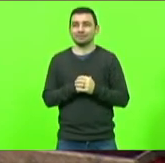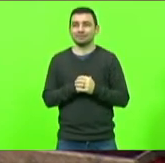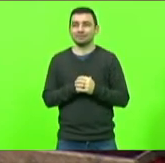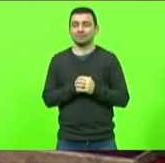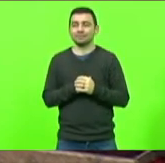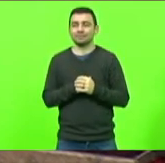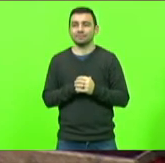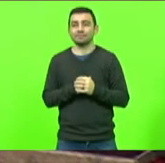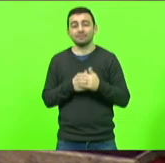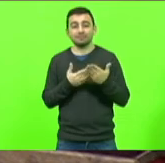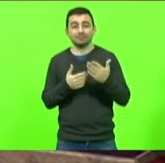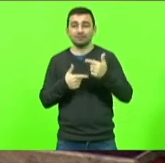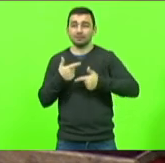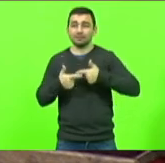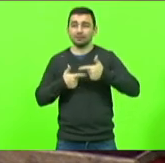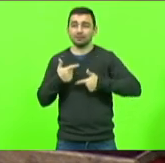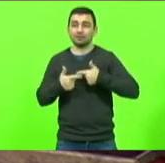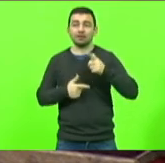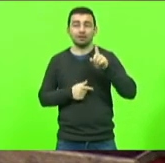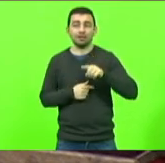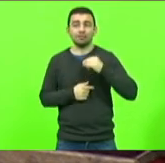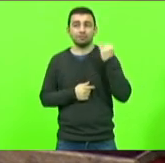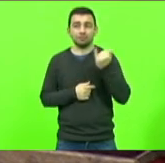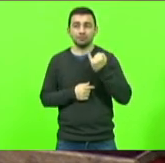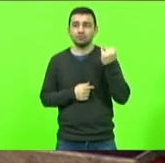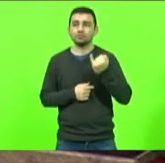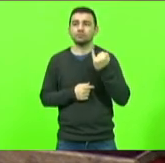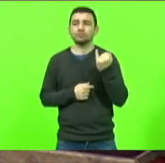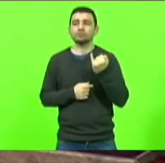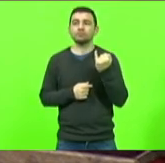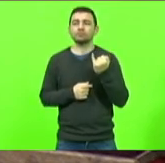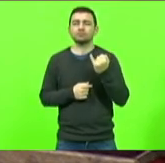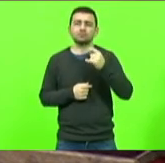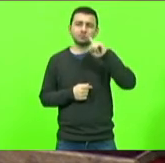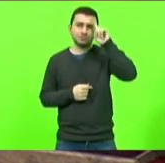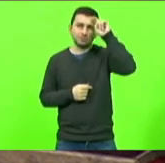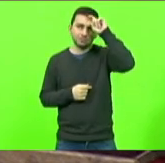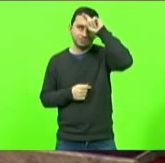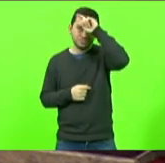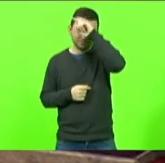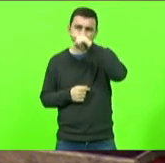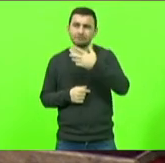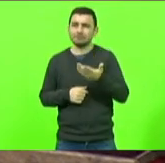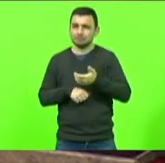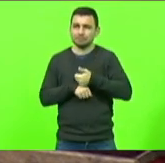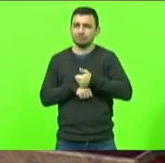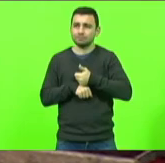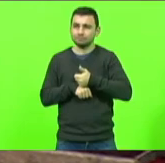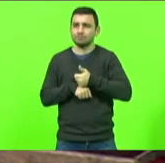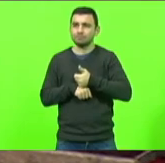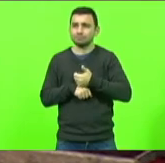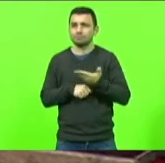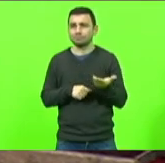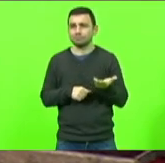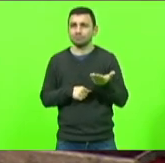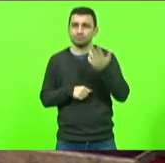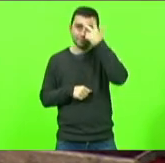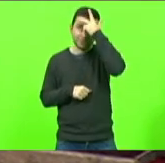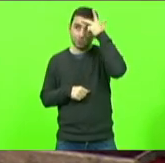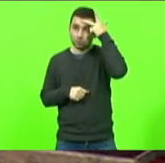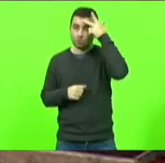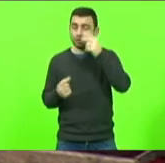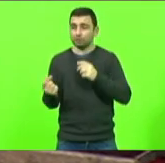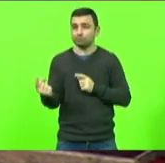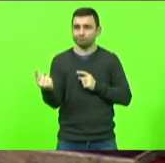atividade que é extremamente difícil de se exercer dessa forma as pessoas quando procuram um